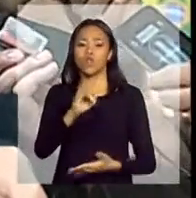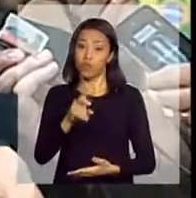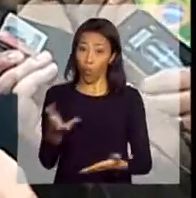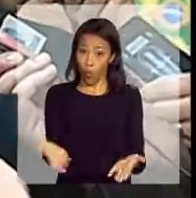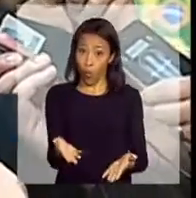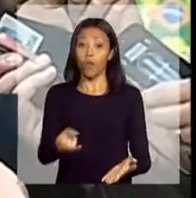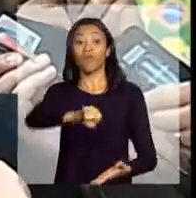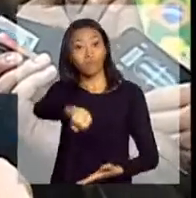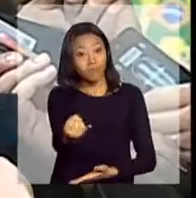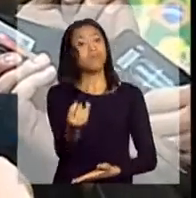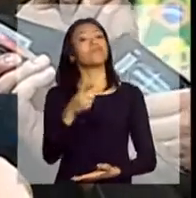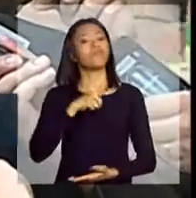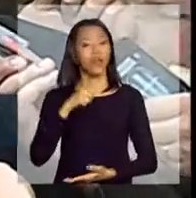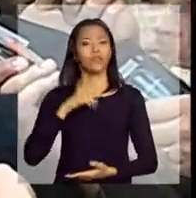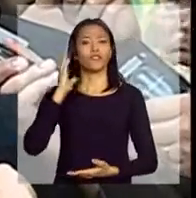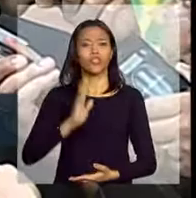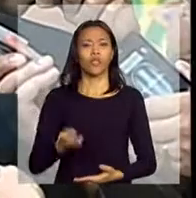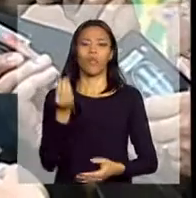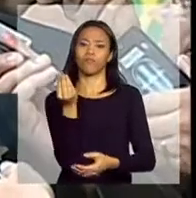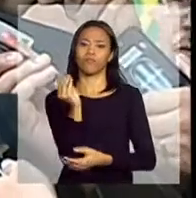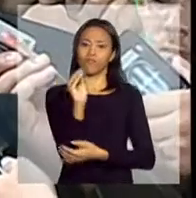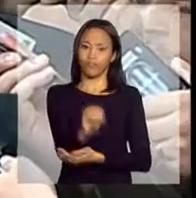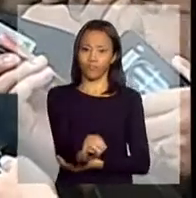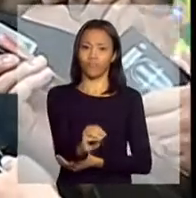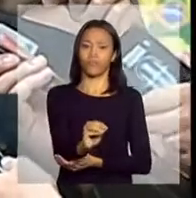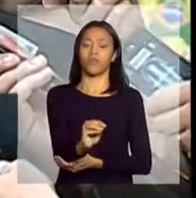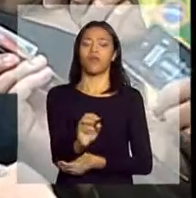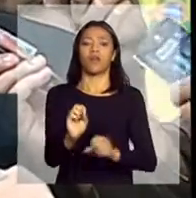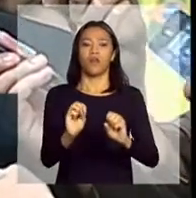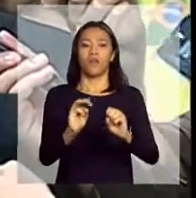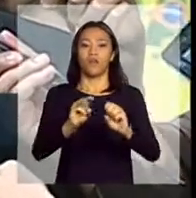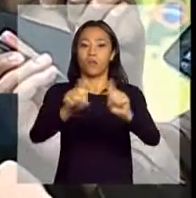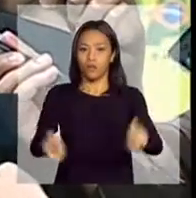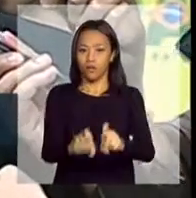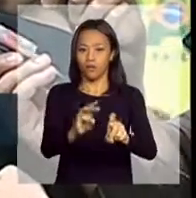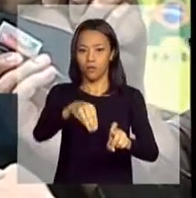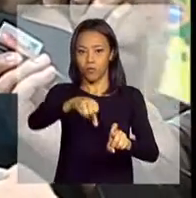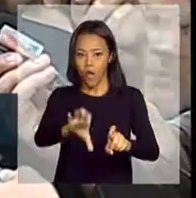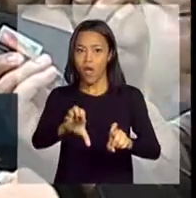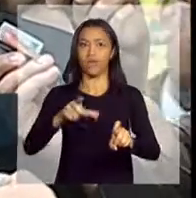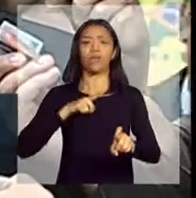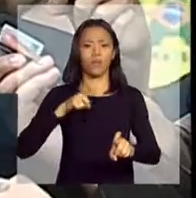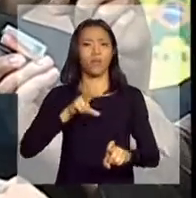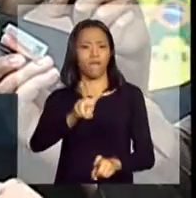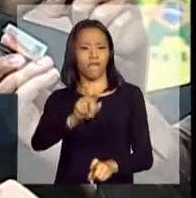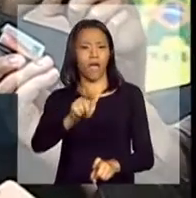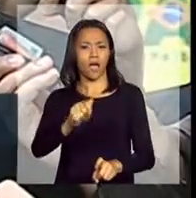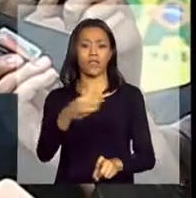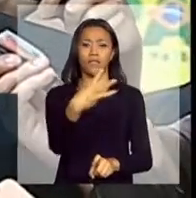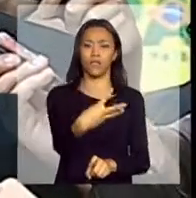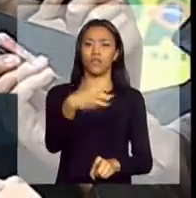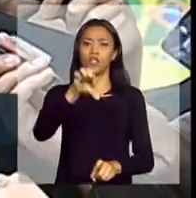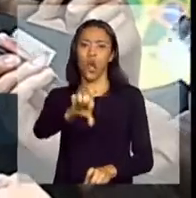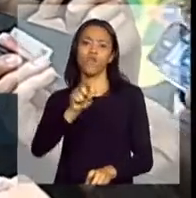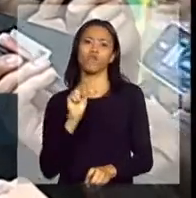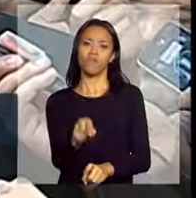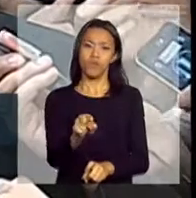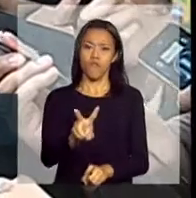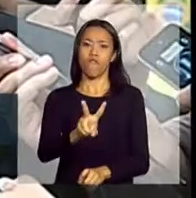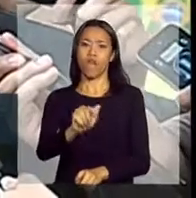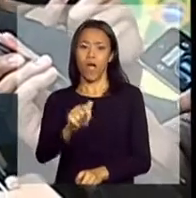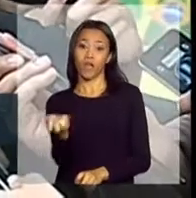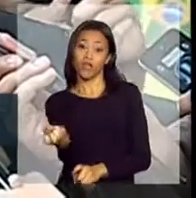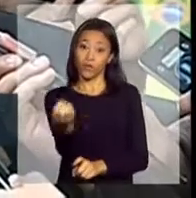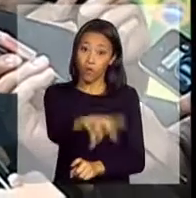oportunidade. Já está no ar, no portal do MEC, as vagas disponíveis. São da hora de 39 mil vagas